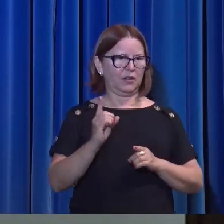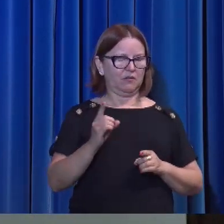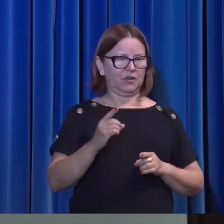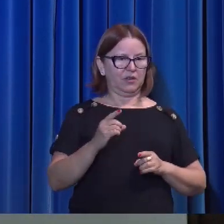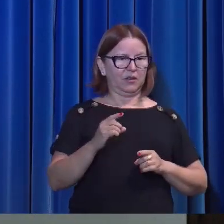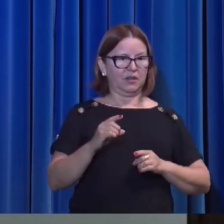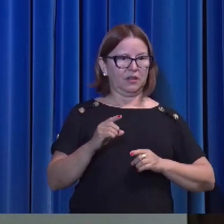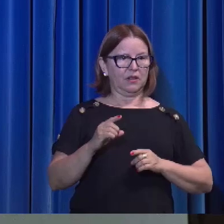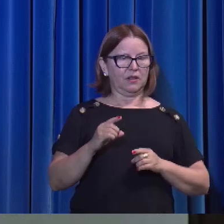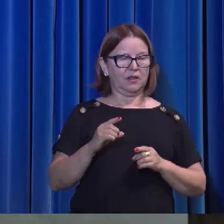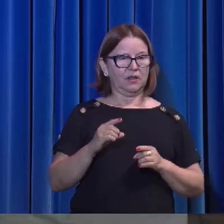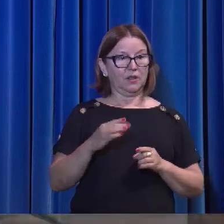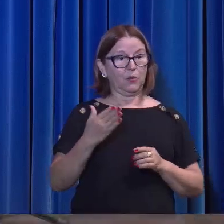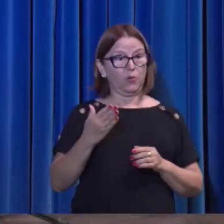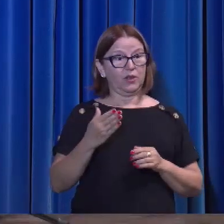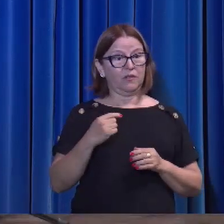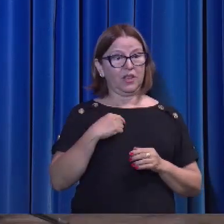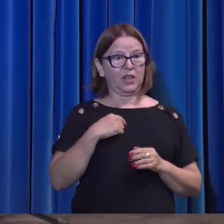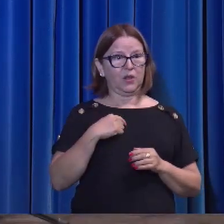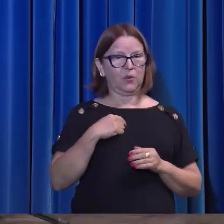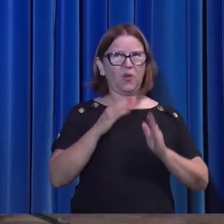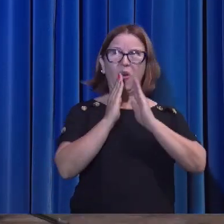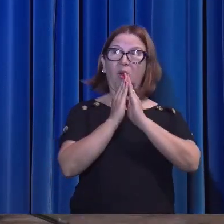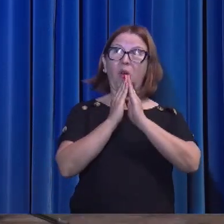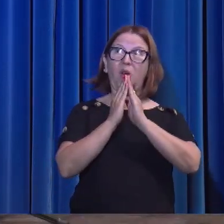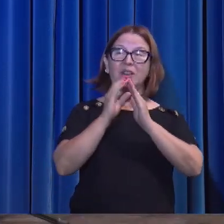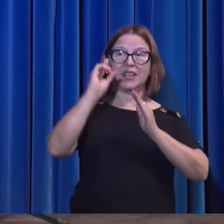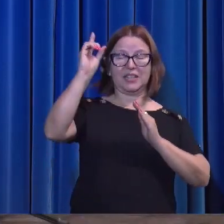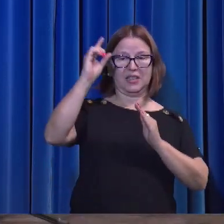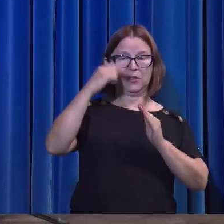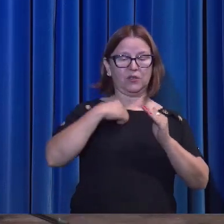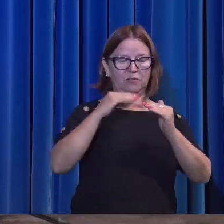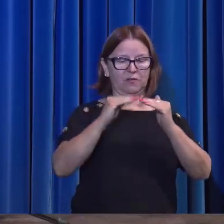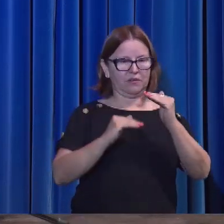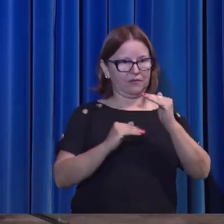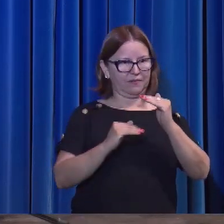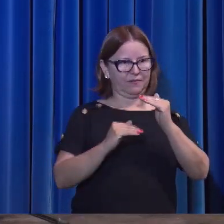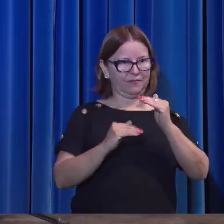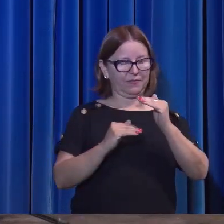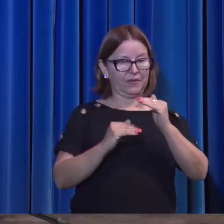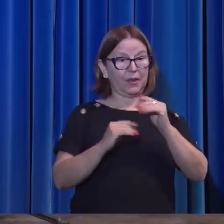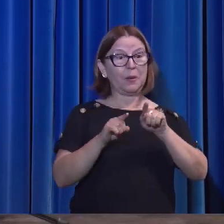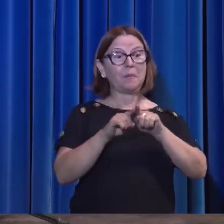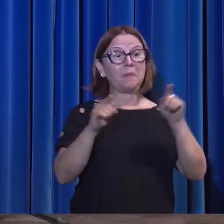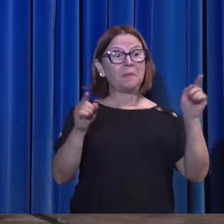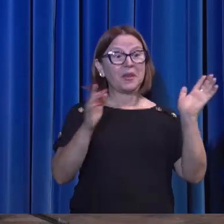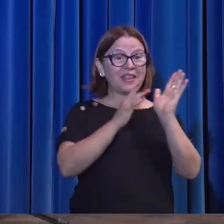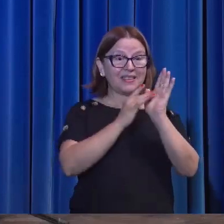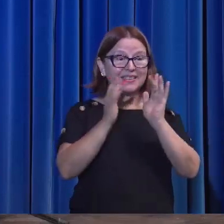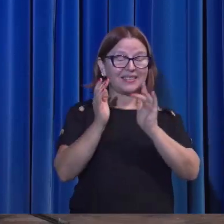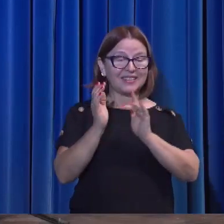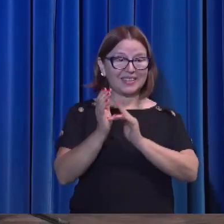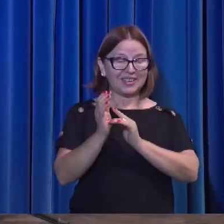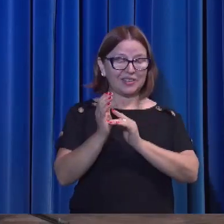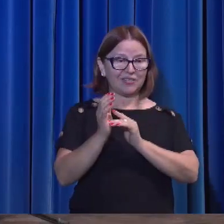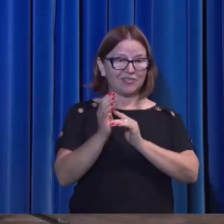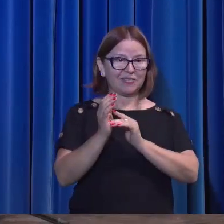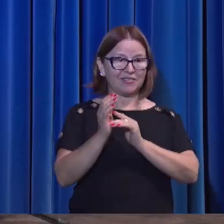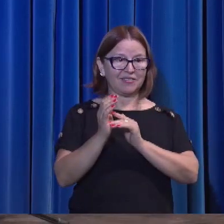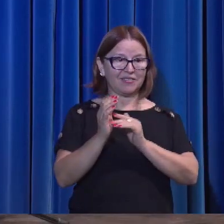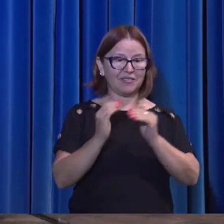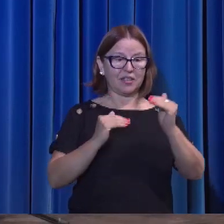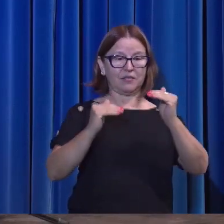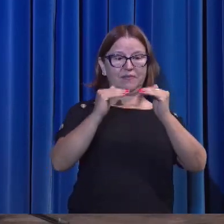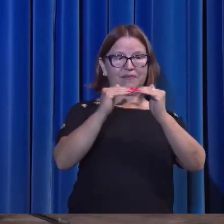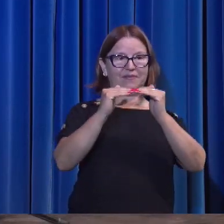Eu sou um inferior rogando ao superior. Aquele que tem todo o poder. Jesus estava aqui se colocando numa posição.